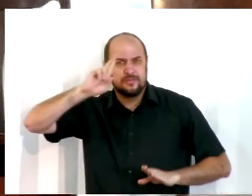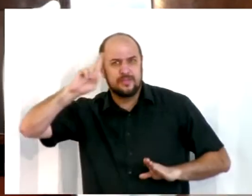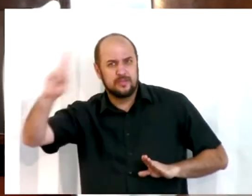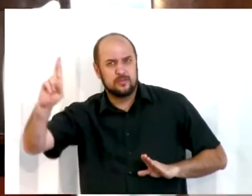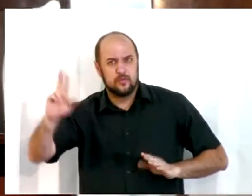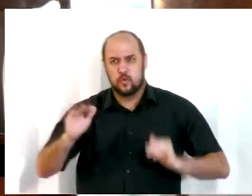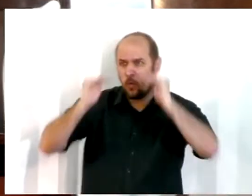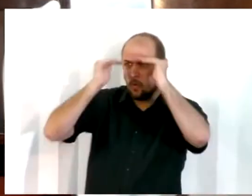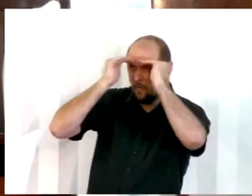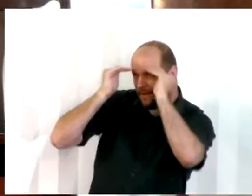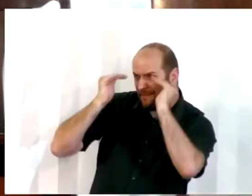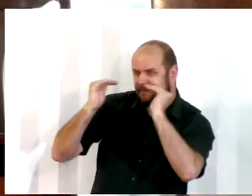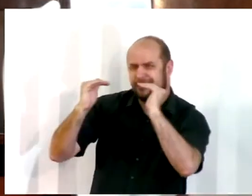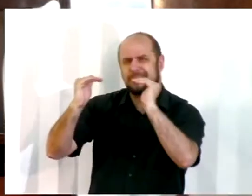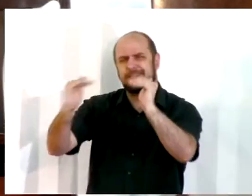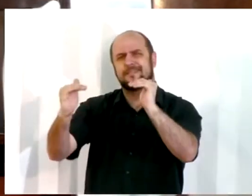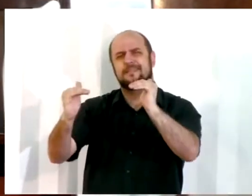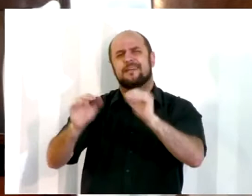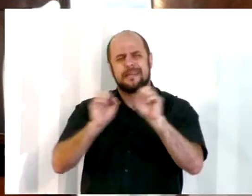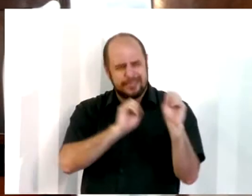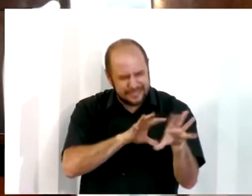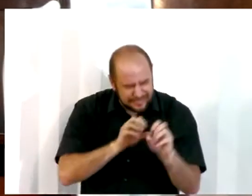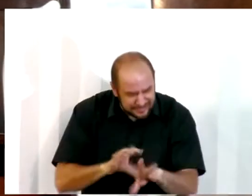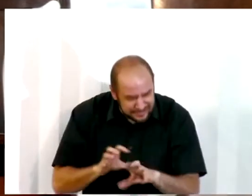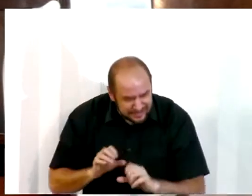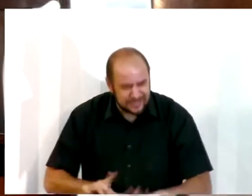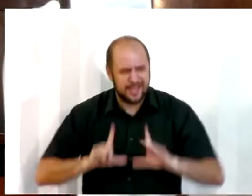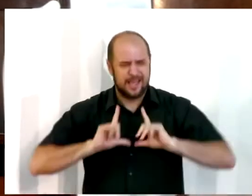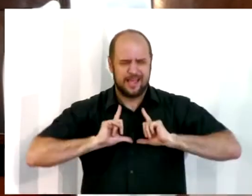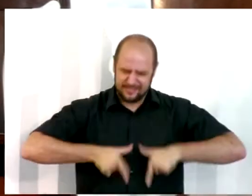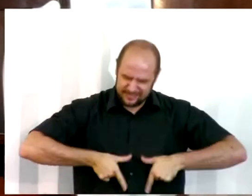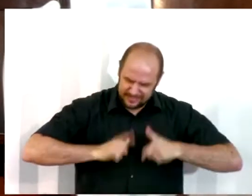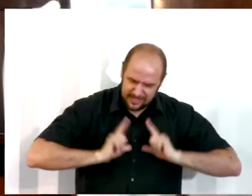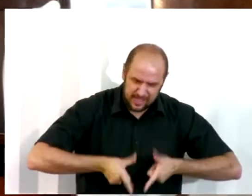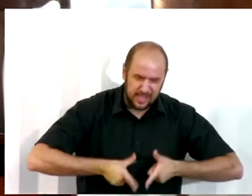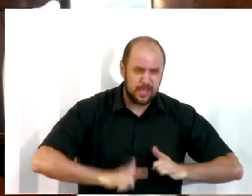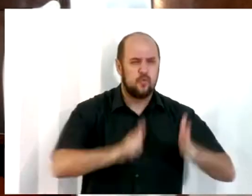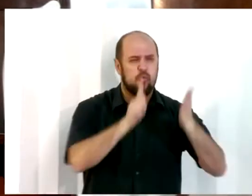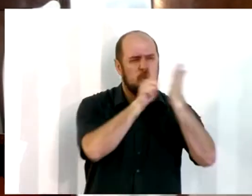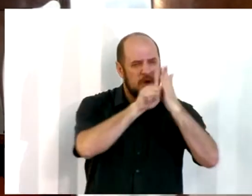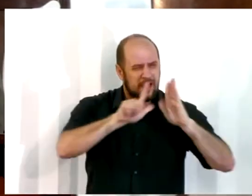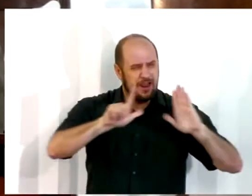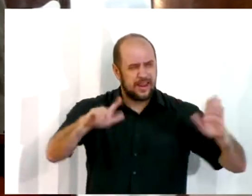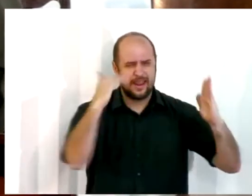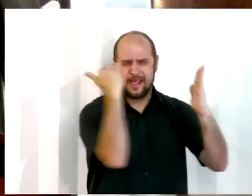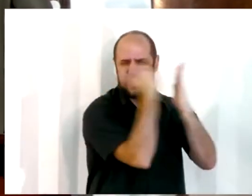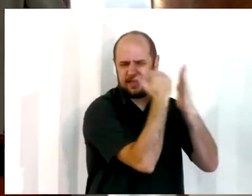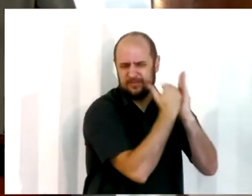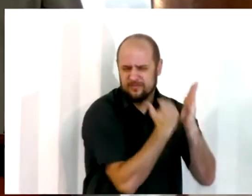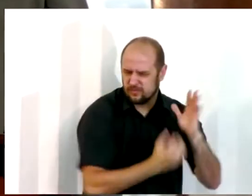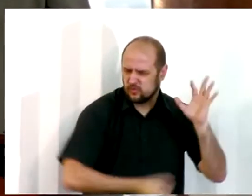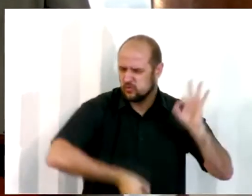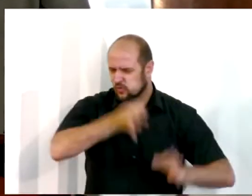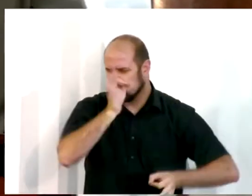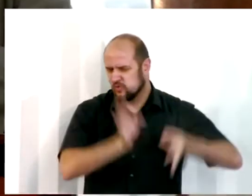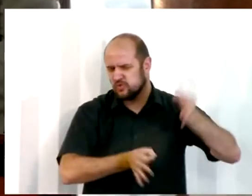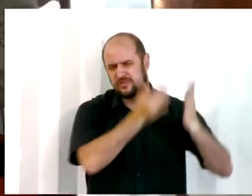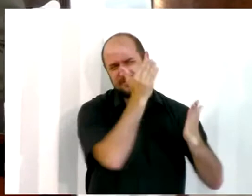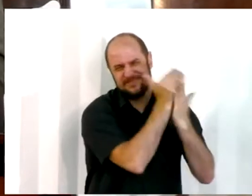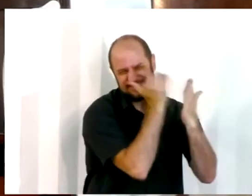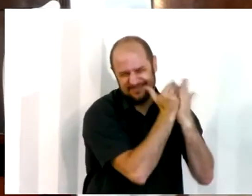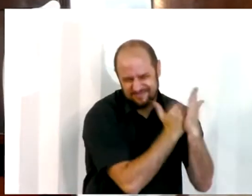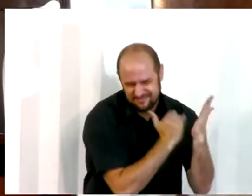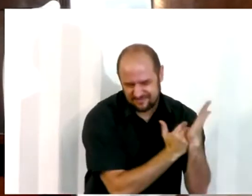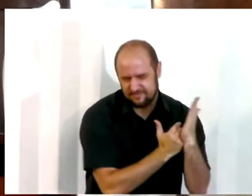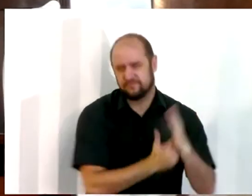cumprir e para ensinar em Israel os seus estatutos e os seus juízos. olha que coisa